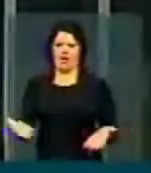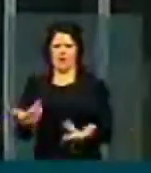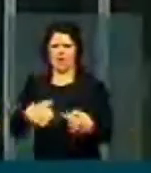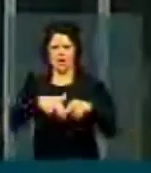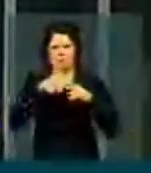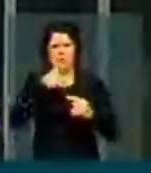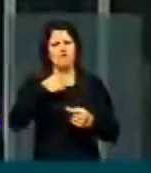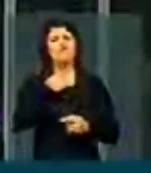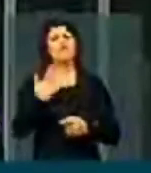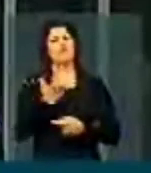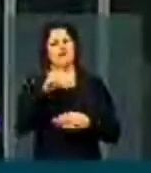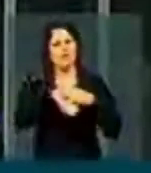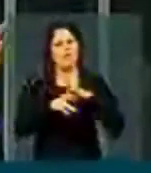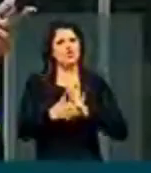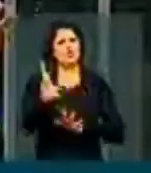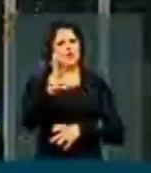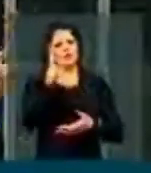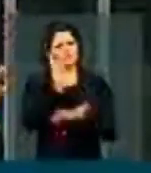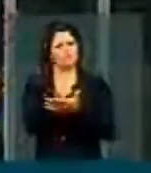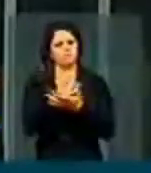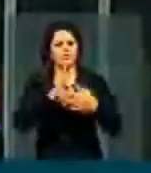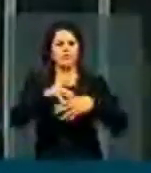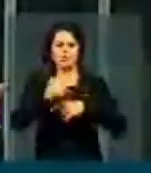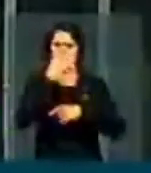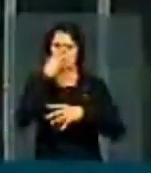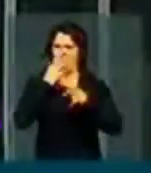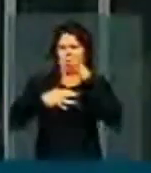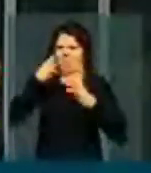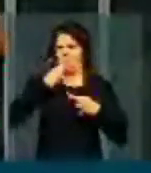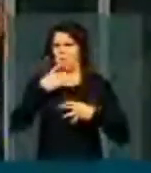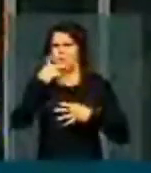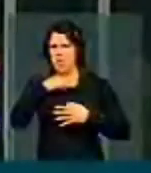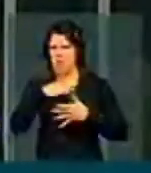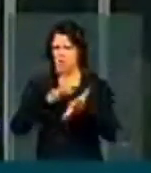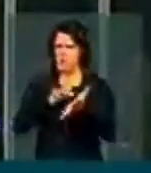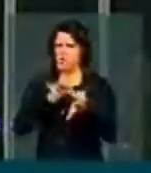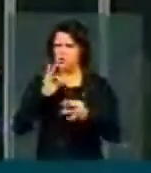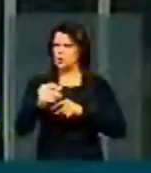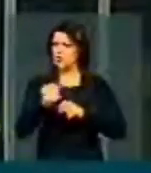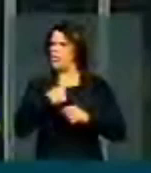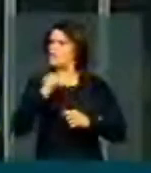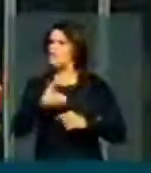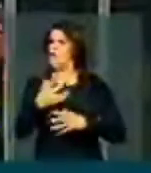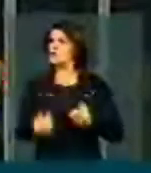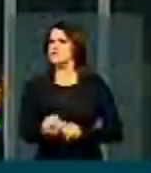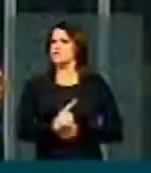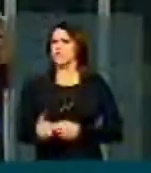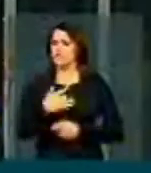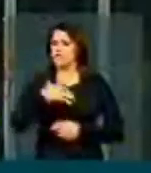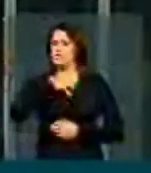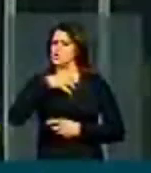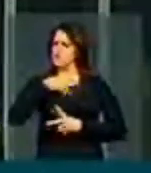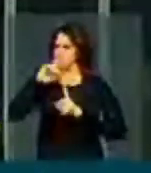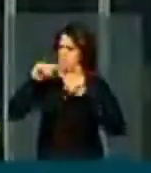Porque eu quero garantir a votação sobre ameaças, intimidações. Não vou me intimidar. Não vou me sentir